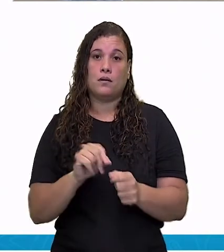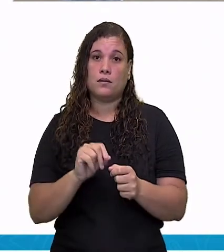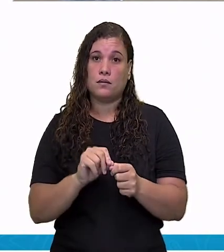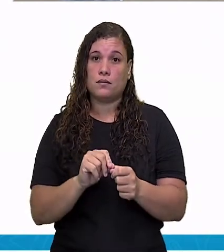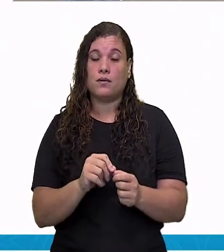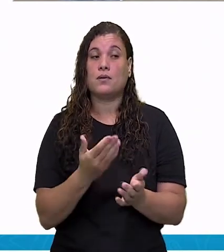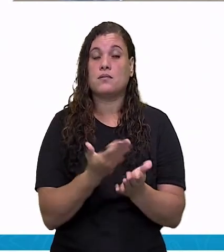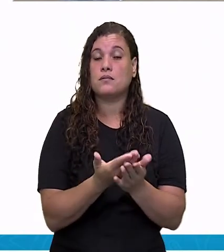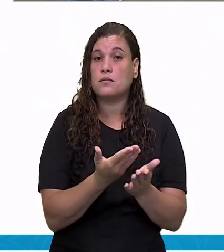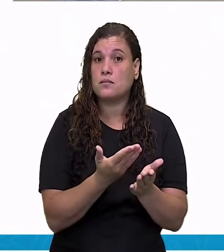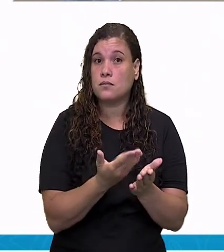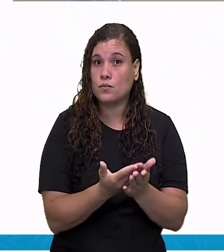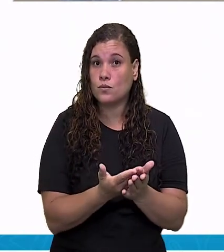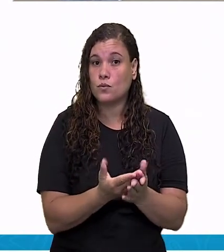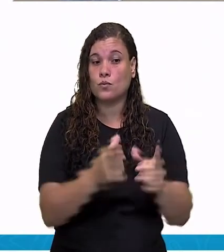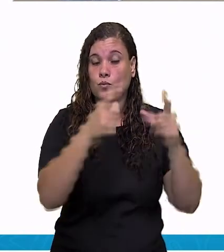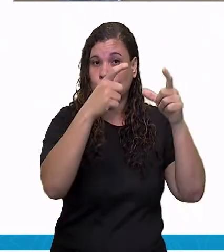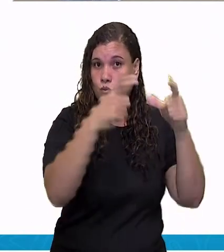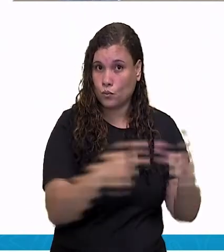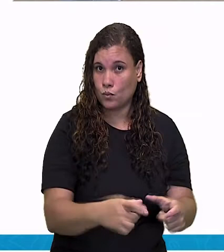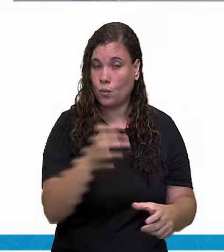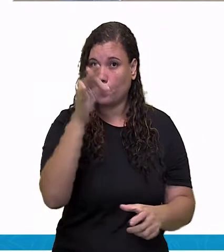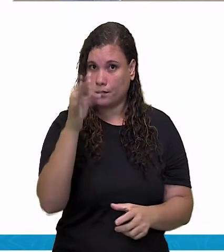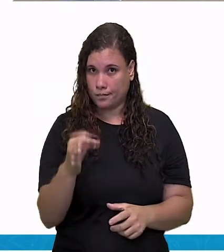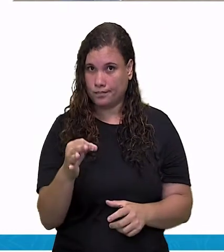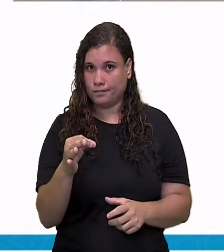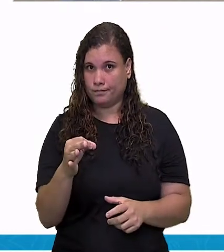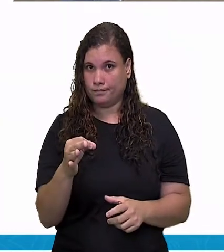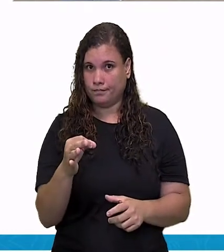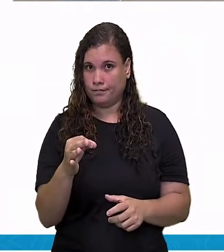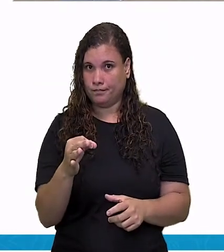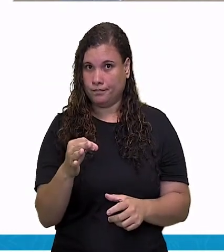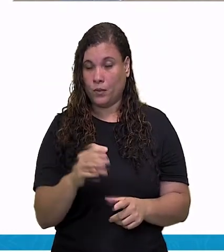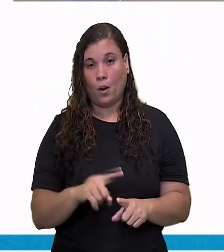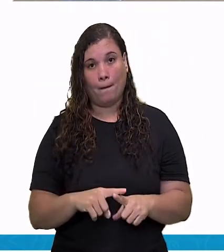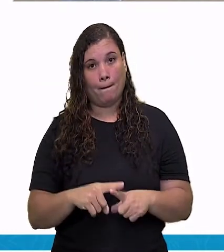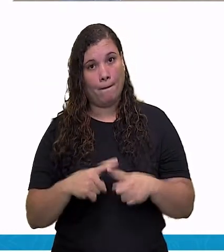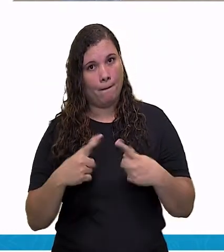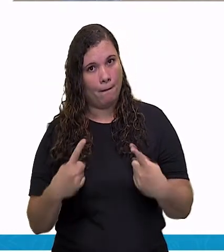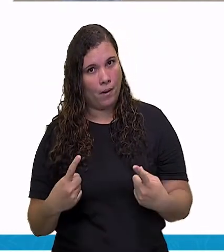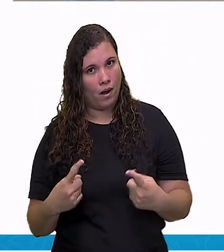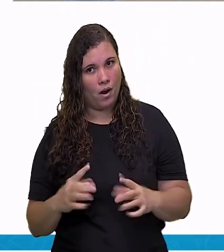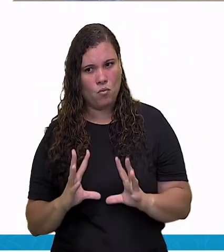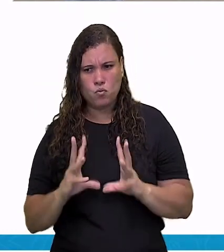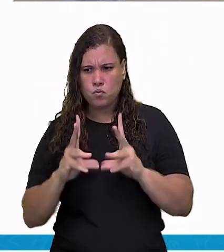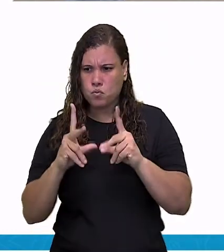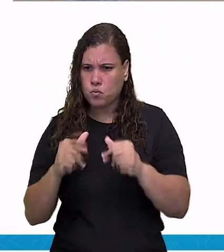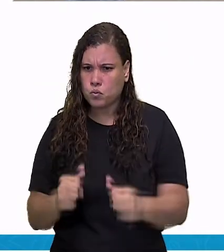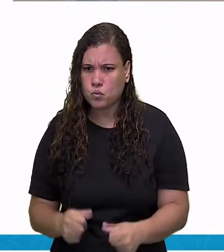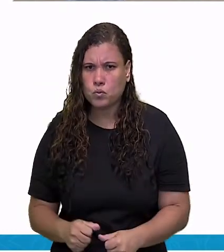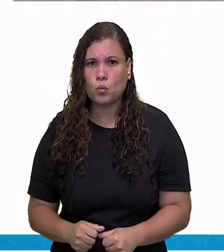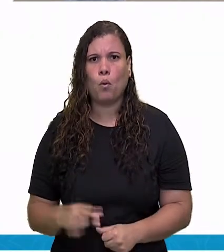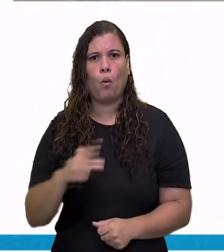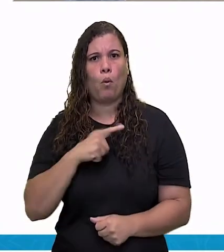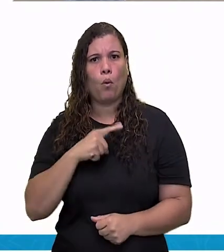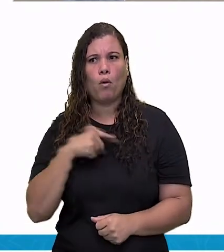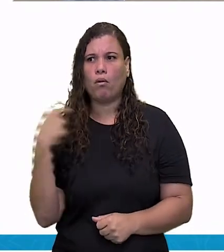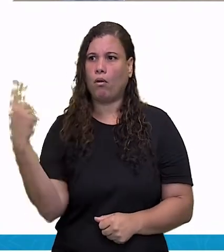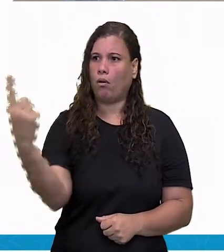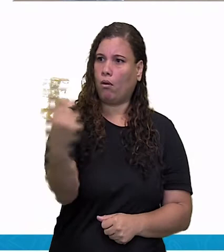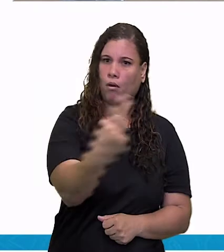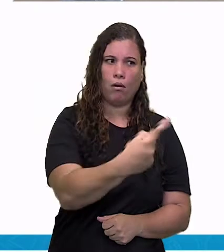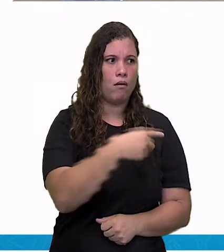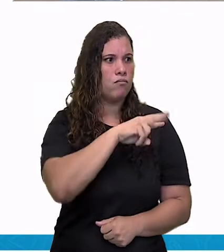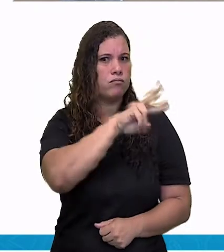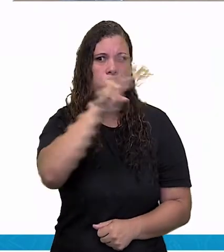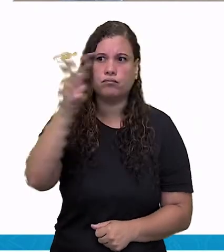nossa comunidade, da nossa sociedade, da nossa cultura. Mas nem tudo é um patrimônio histórico cultural